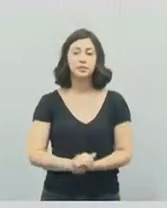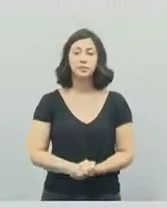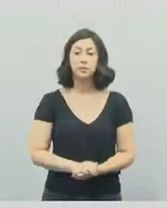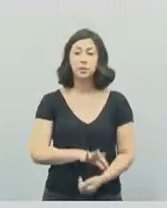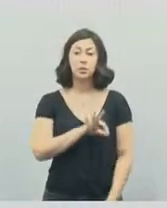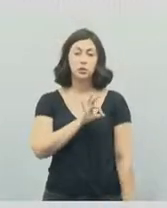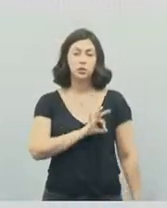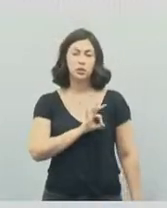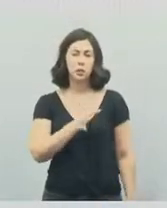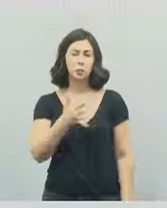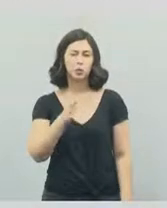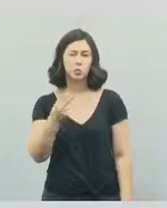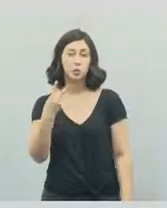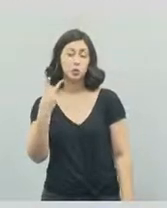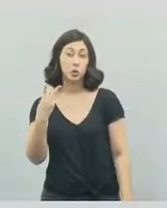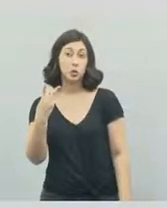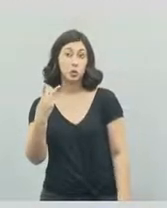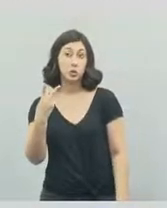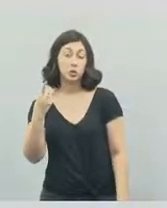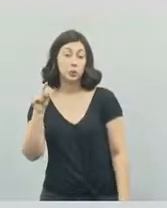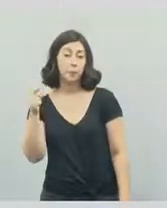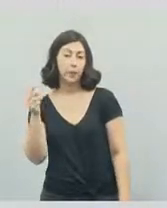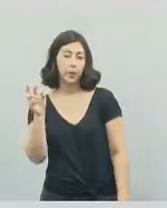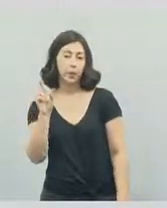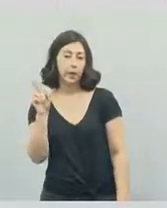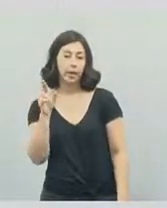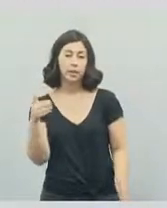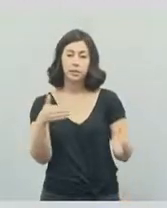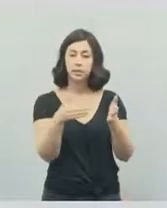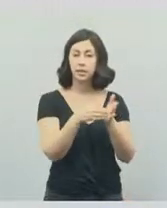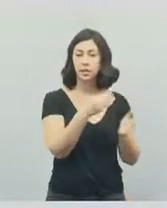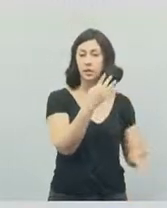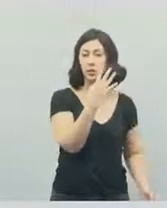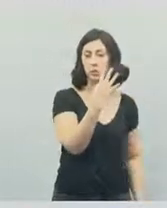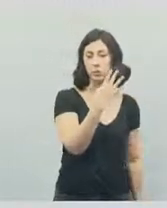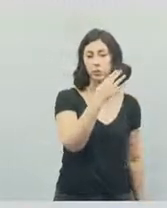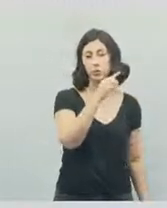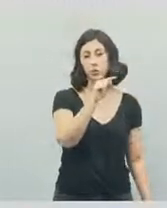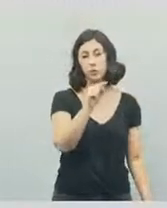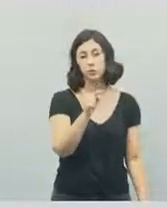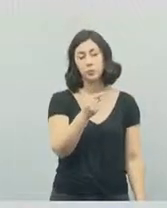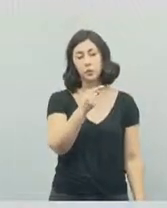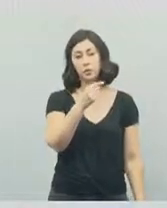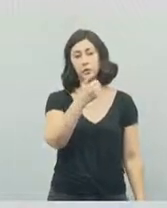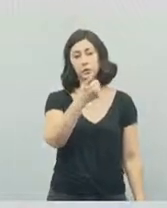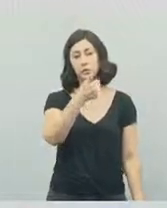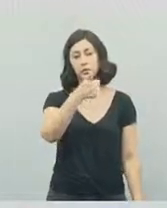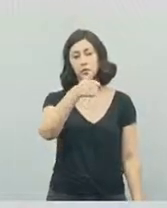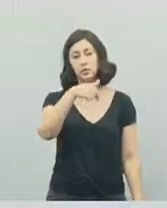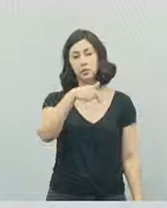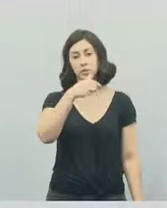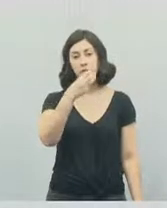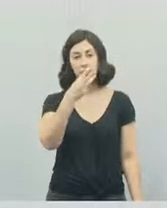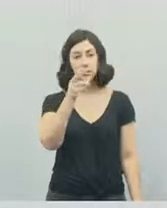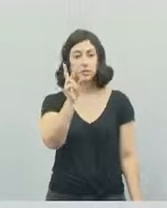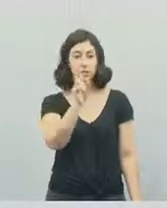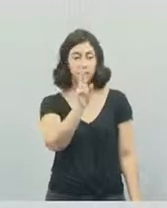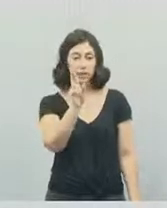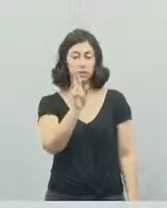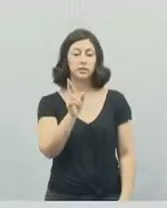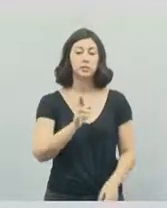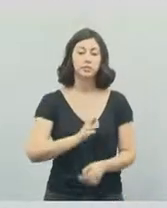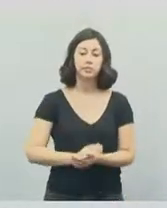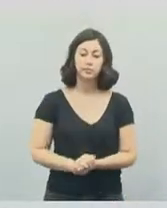salário varia de R$ 2.211 a R$.173,78.